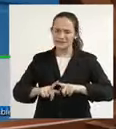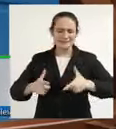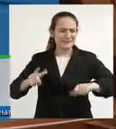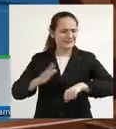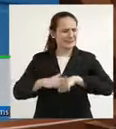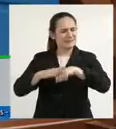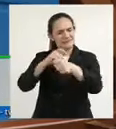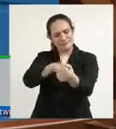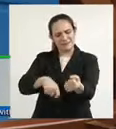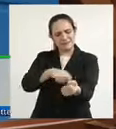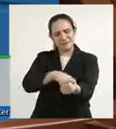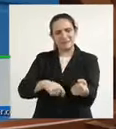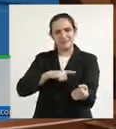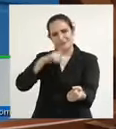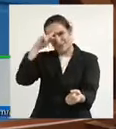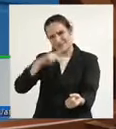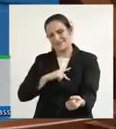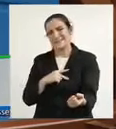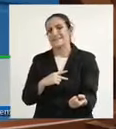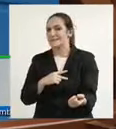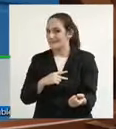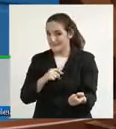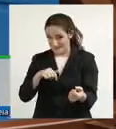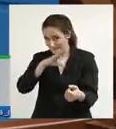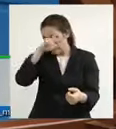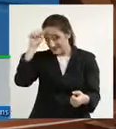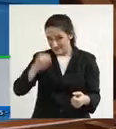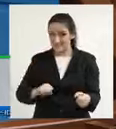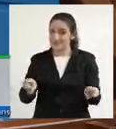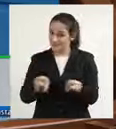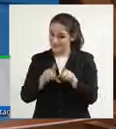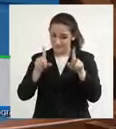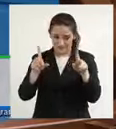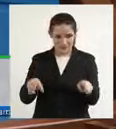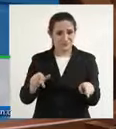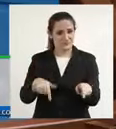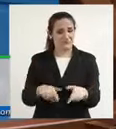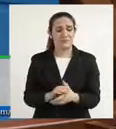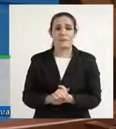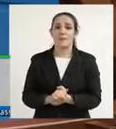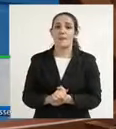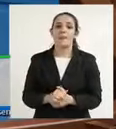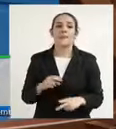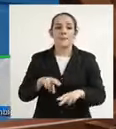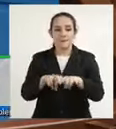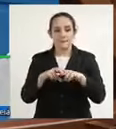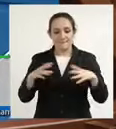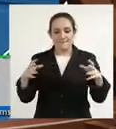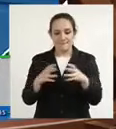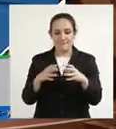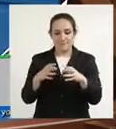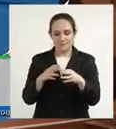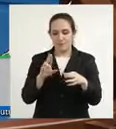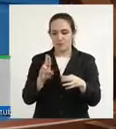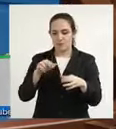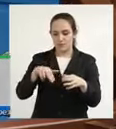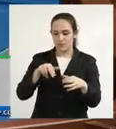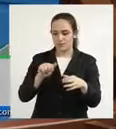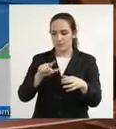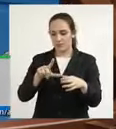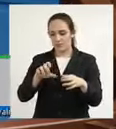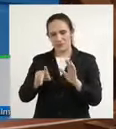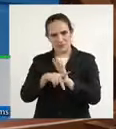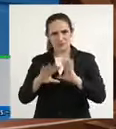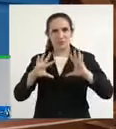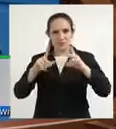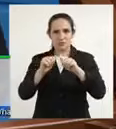Mato Grosso do Sul, isso não é diferente. Então, a frente da Unália, a frente parlamentar, fez exatamente